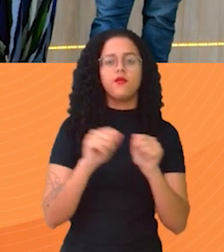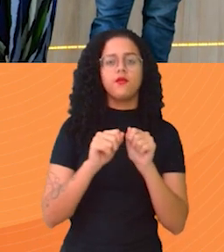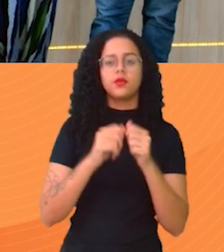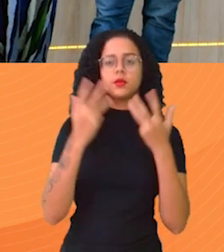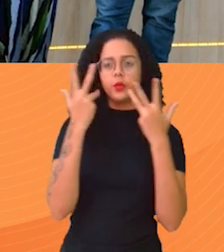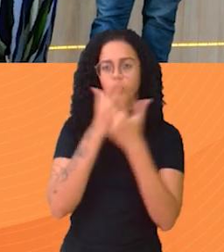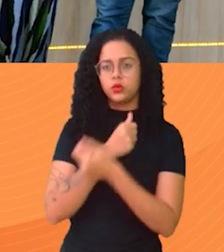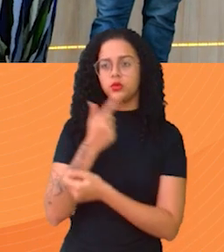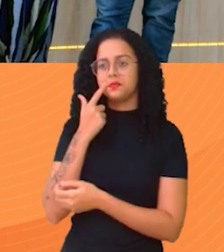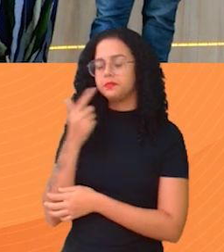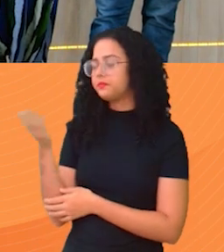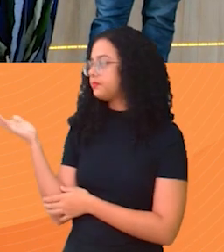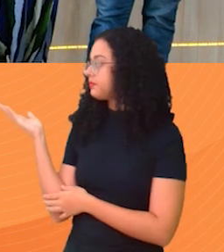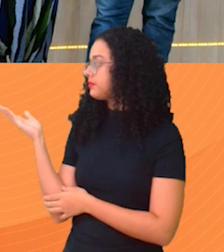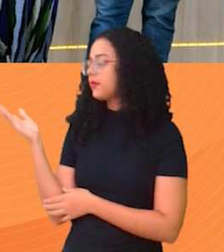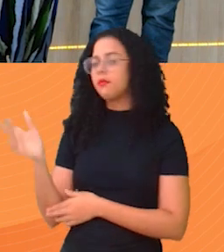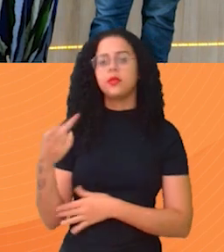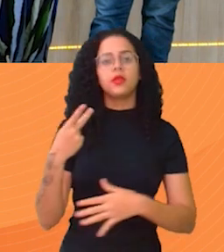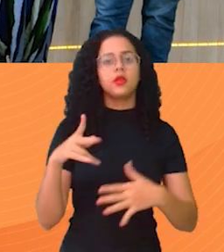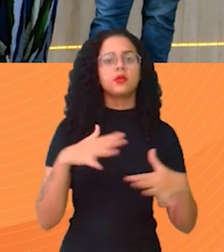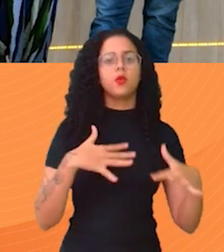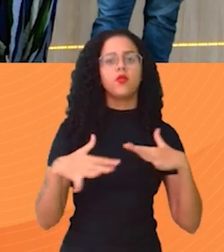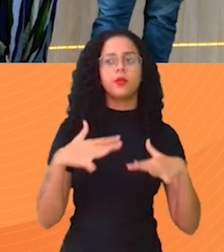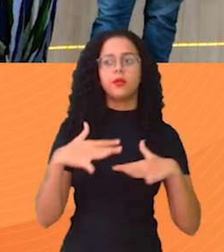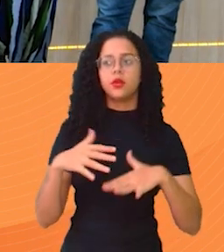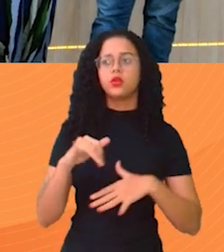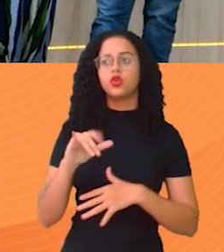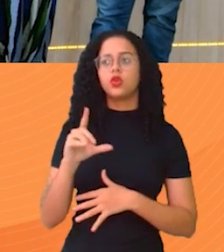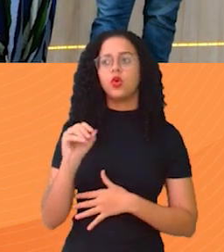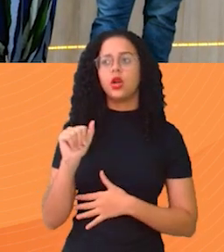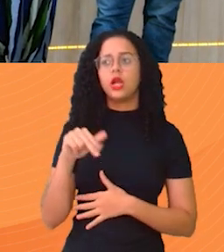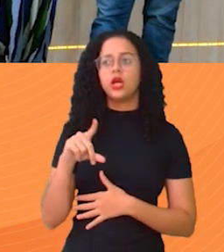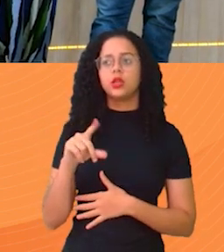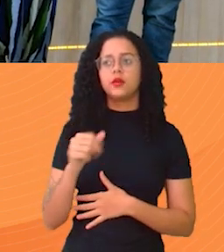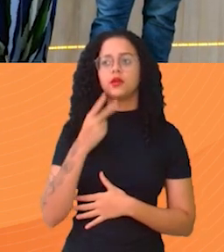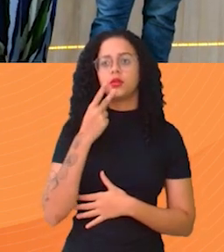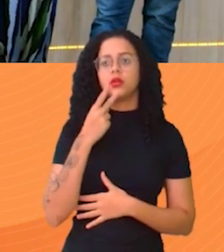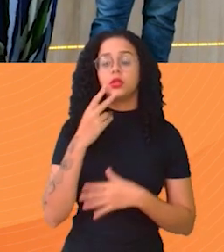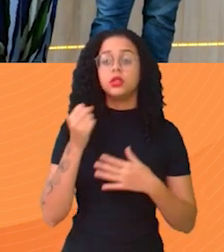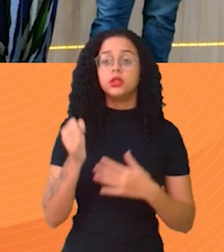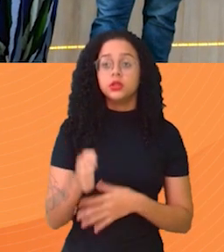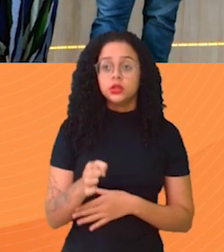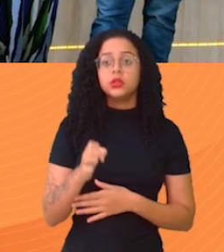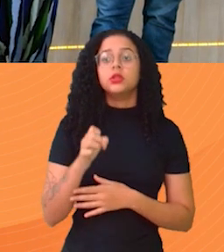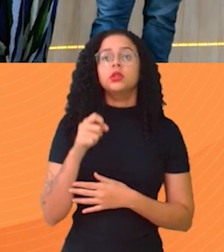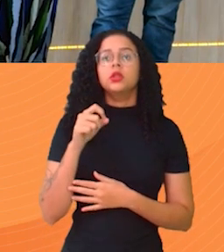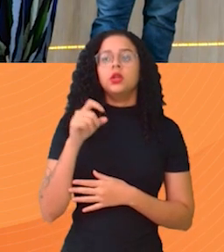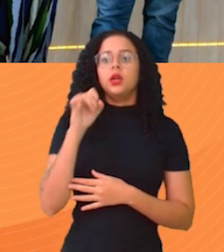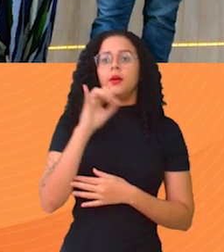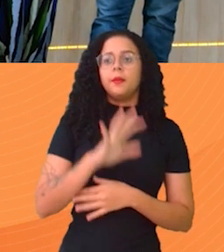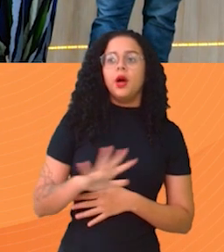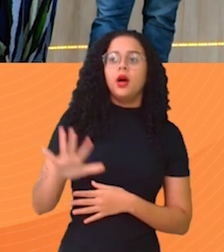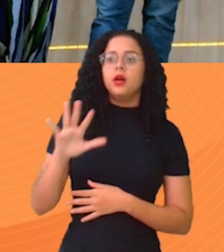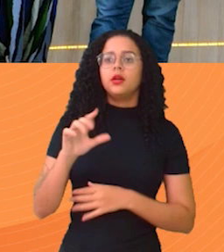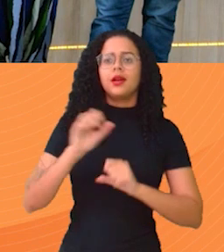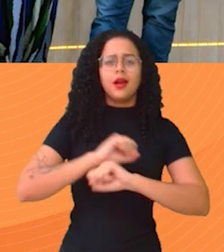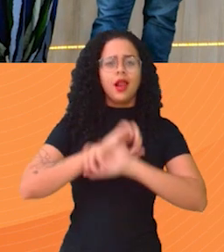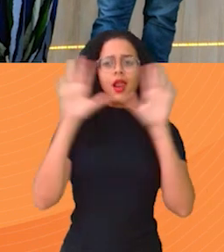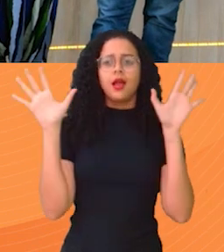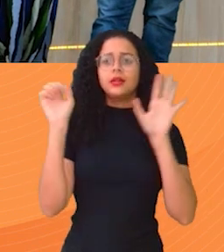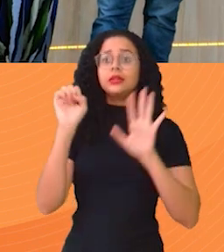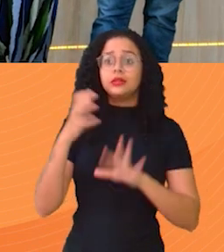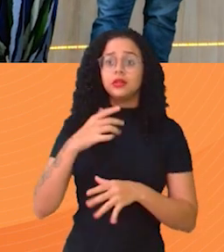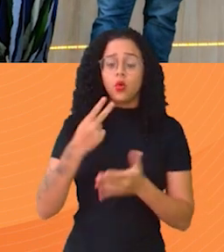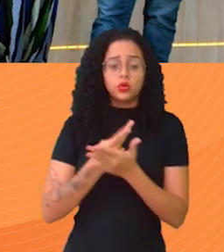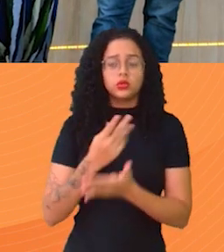bonito, tá vendo? Isso aí é o símbolo desse movimento que a Holanda tá falando. E aí, caso, né, essa imagem aqui, ela tá muito clara. E se